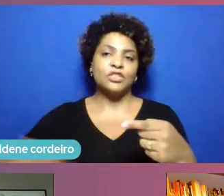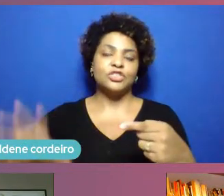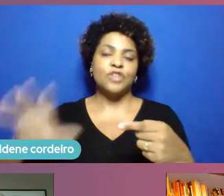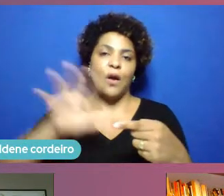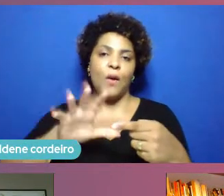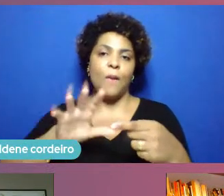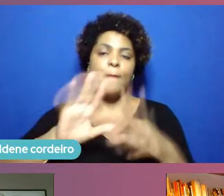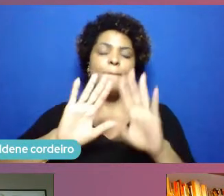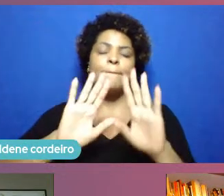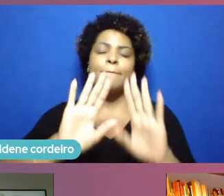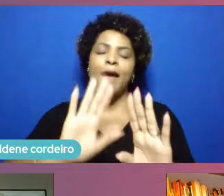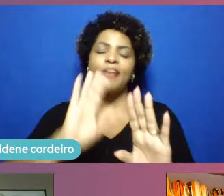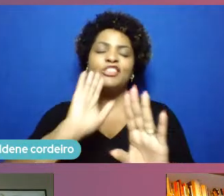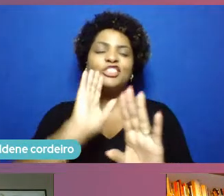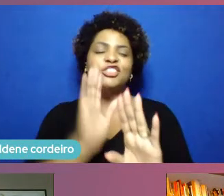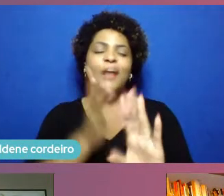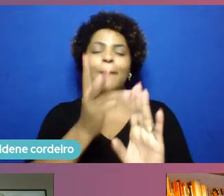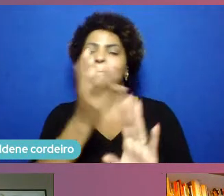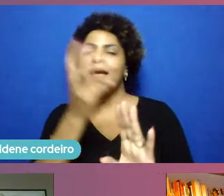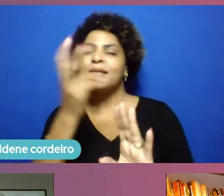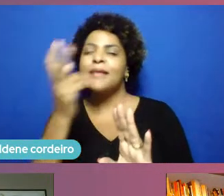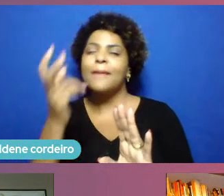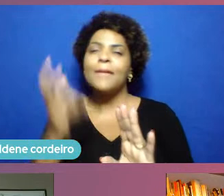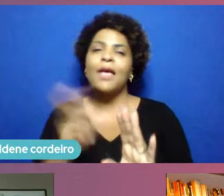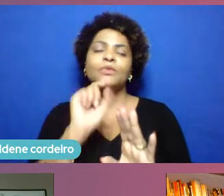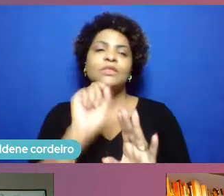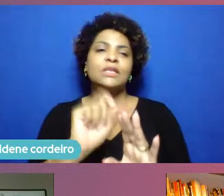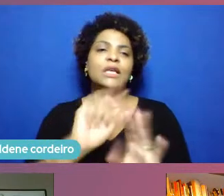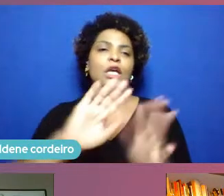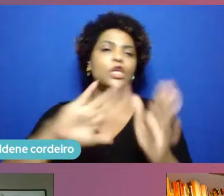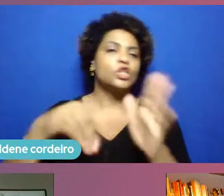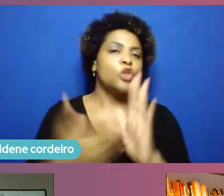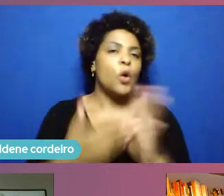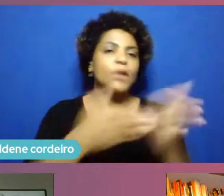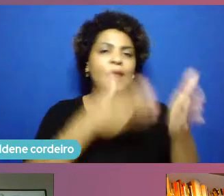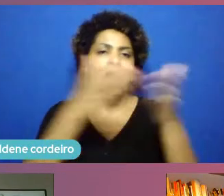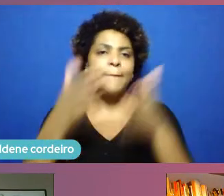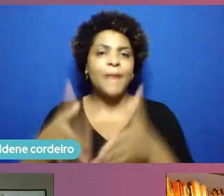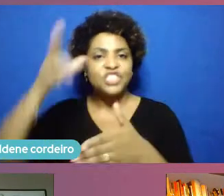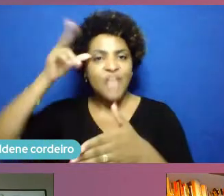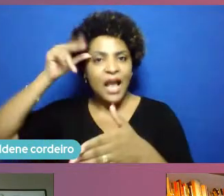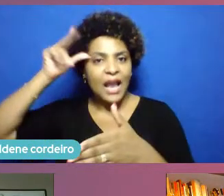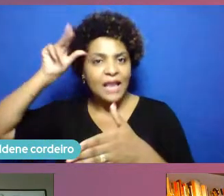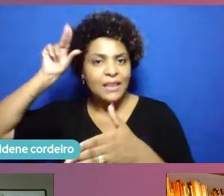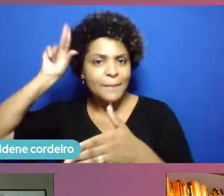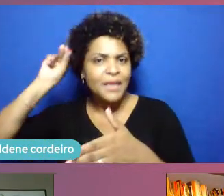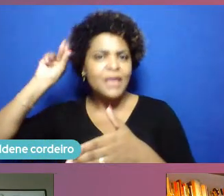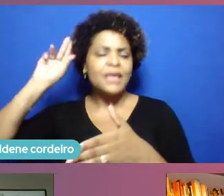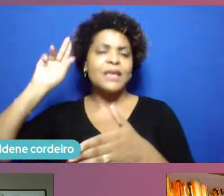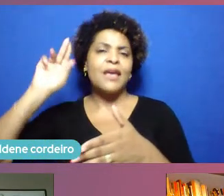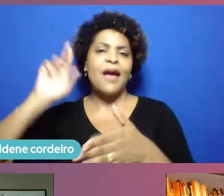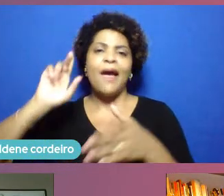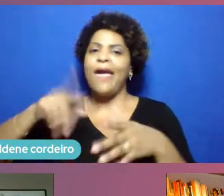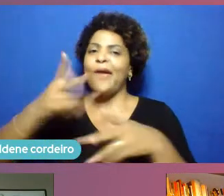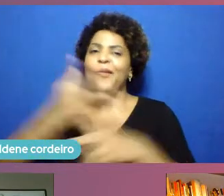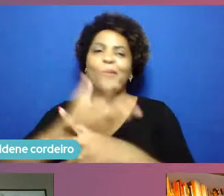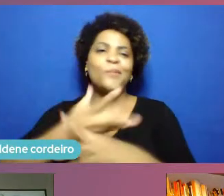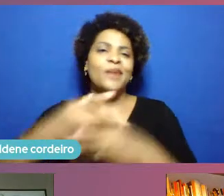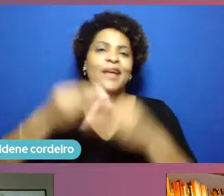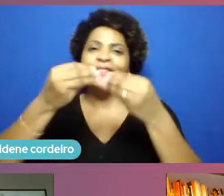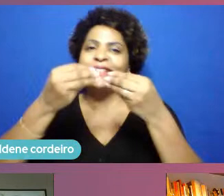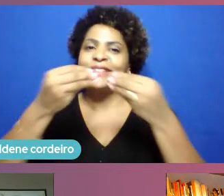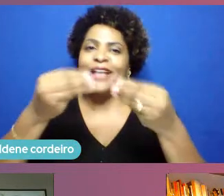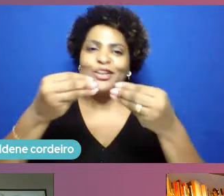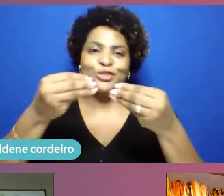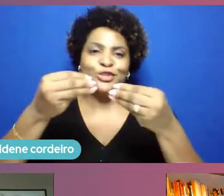observa se toda toda a parte da academia presente a formação já de cursos que já